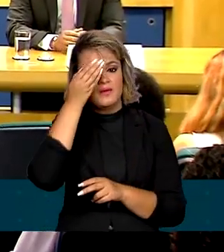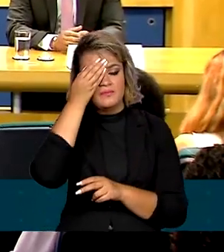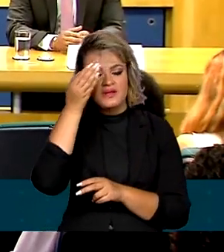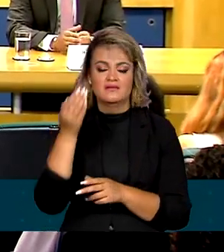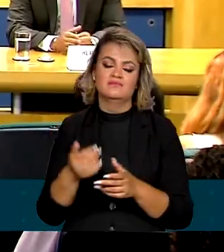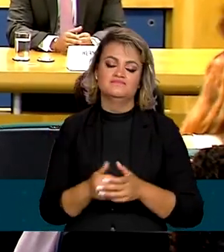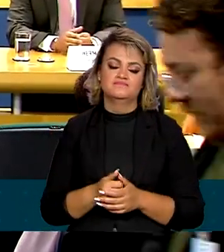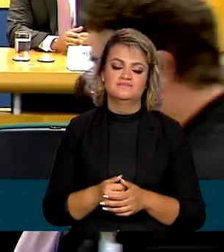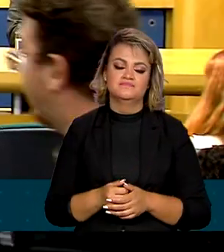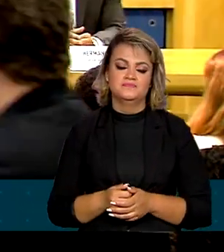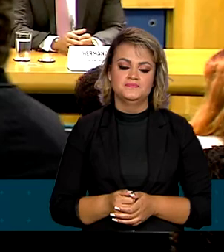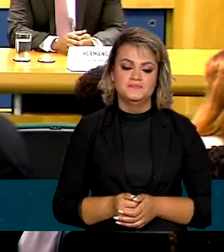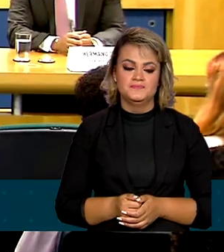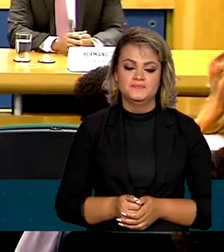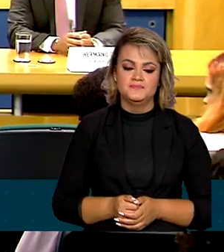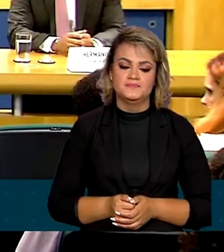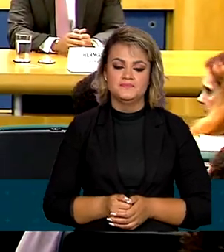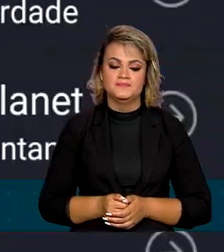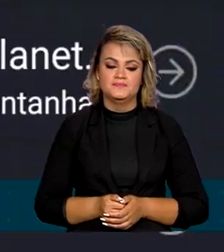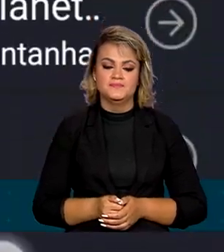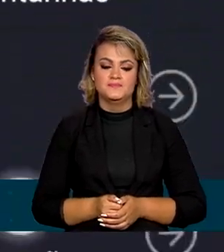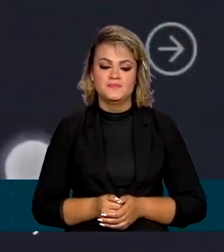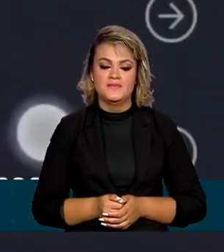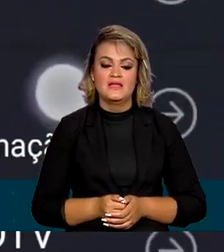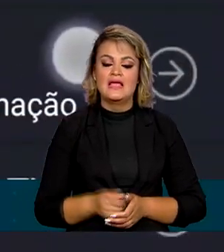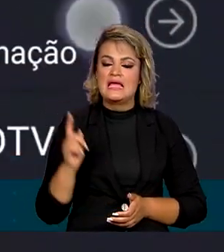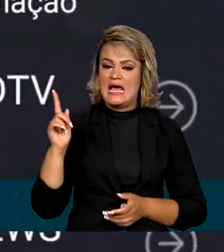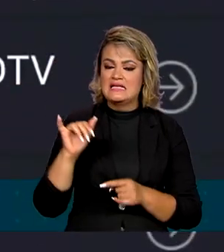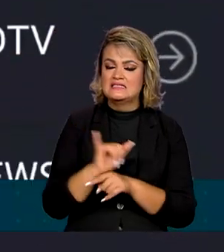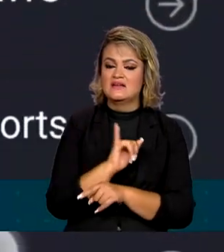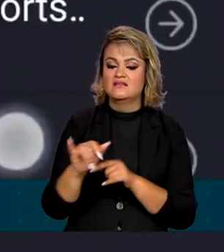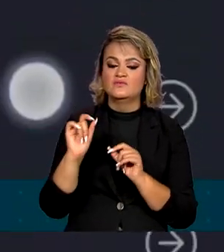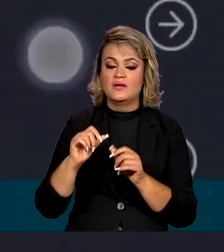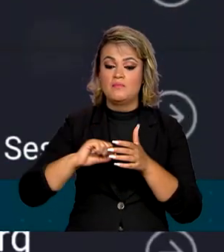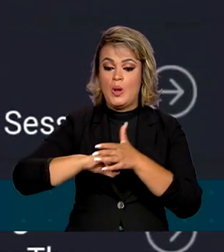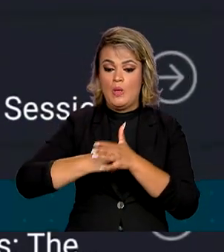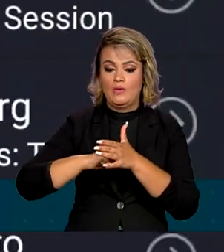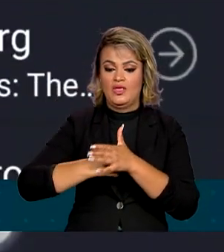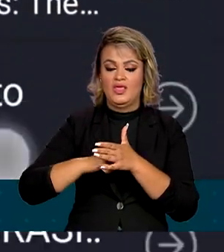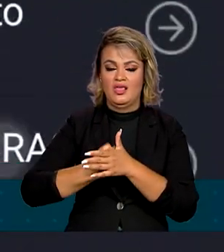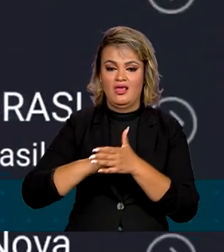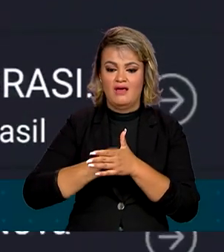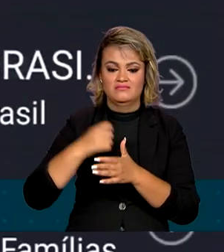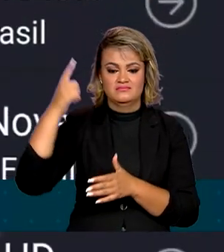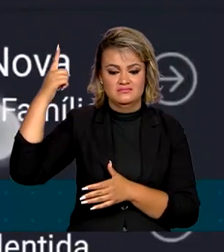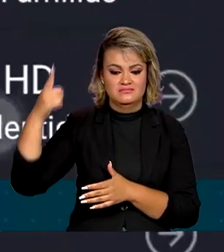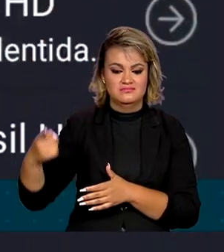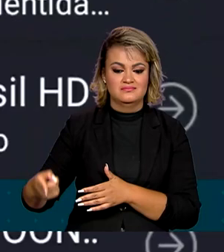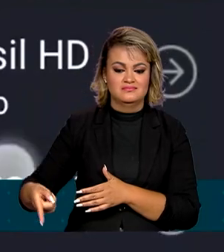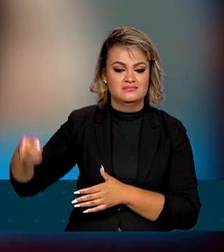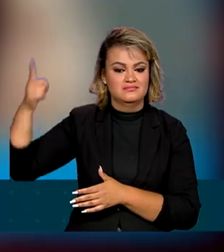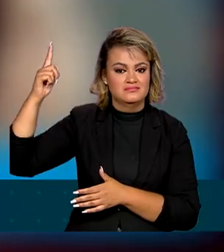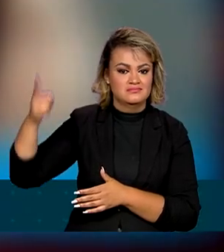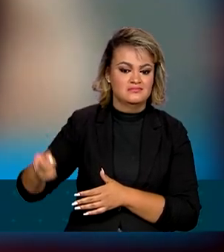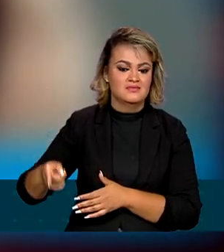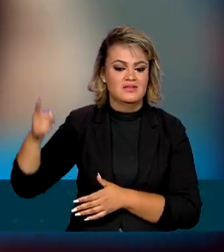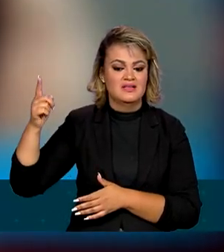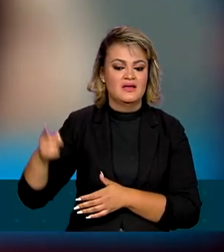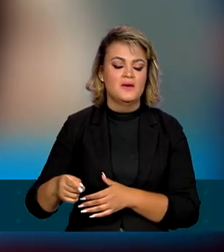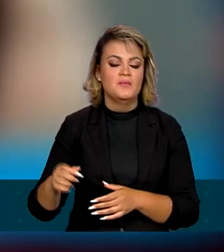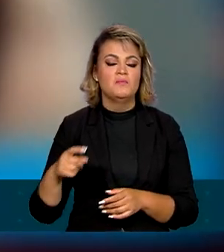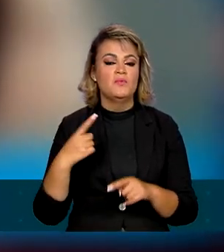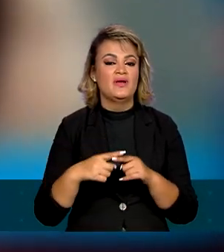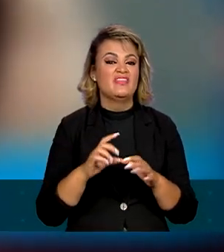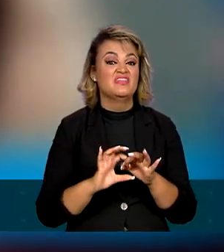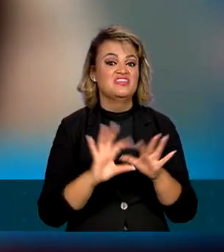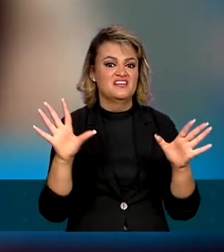pela Agência Nacional de Telecomunicações. O plano prevê o bloqueio dos endereços eletrônicos dos servidores que permitem